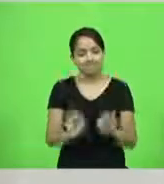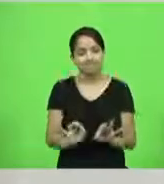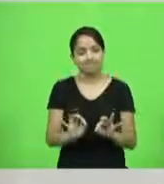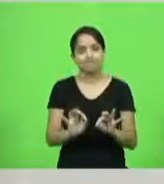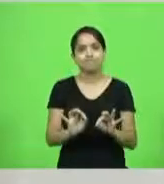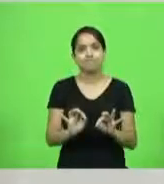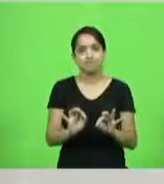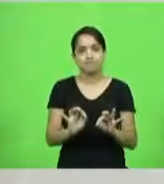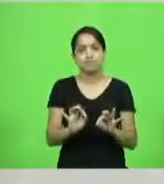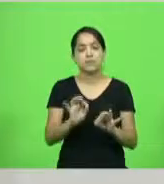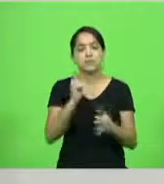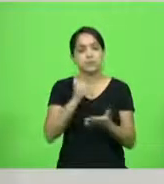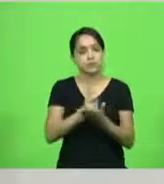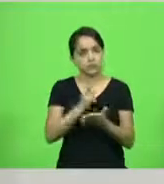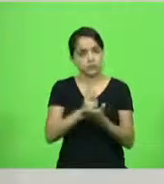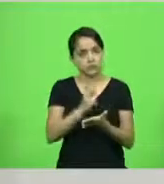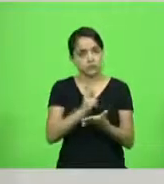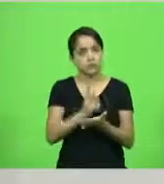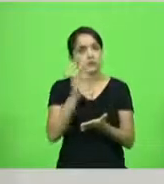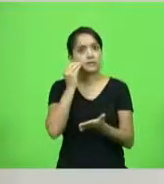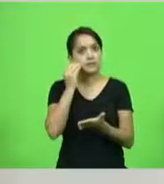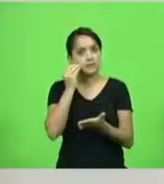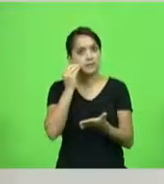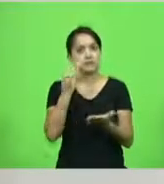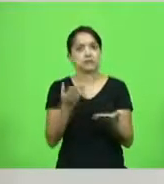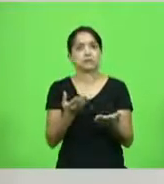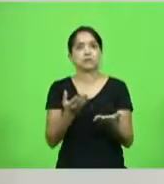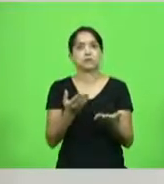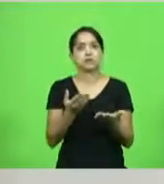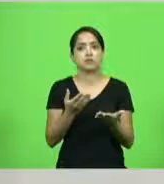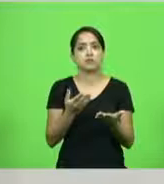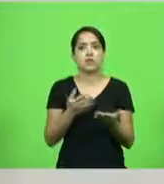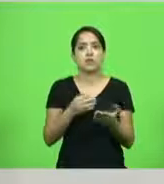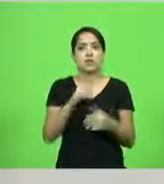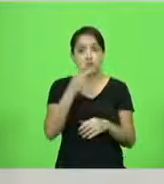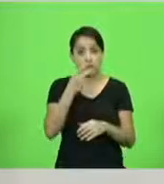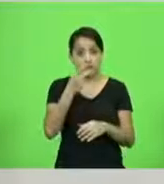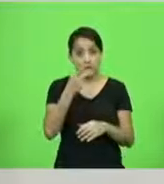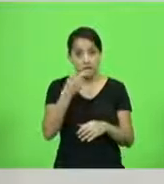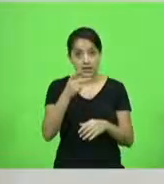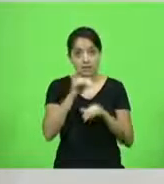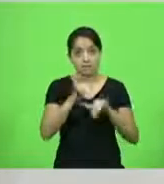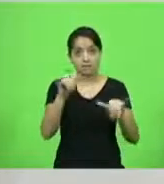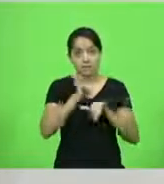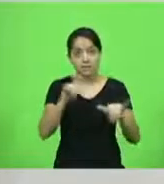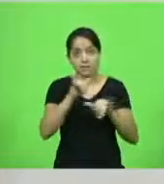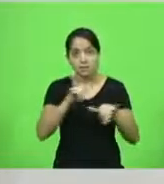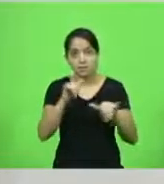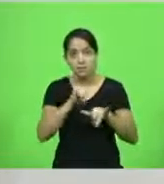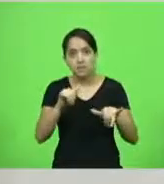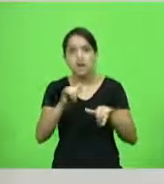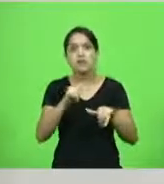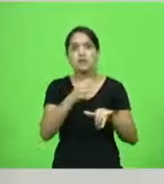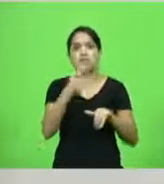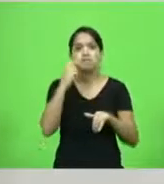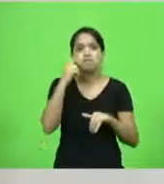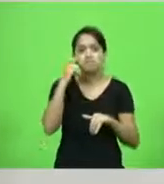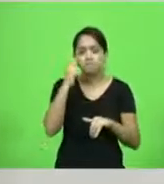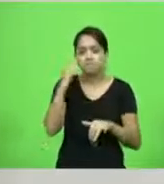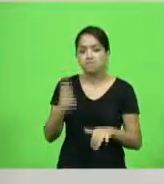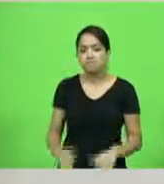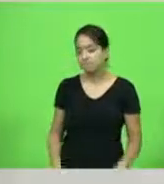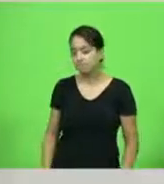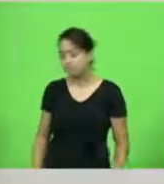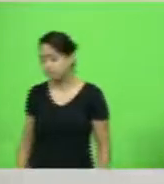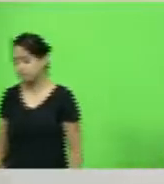Nós vamos continuar tentando derrubar o establishment. Eu falei na minha campanha que eu ia fazer a gente passar vergonha no Estado se um dia eu tivesse